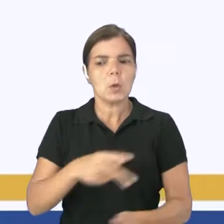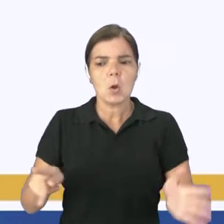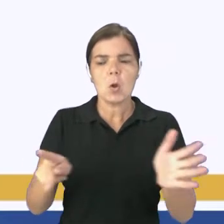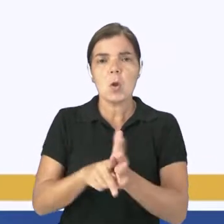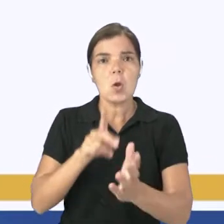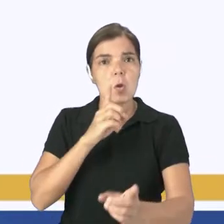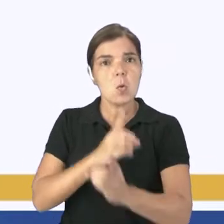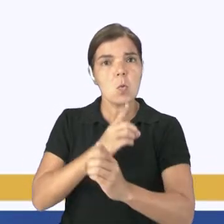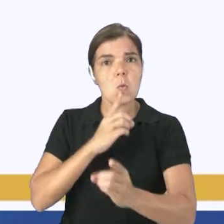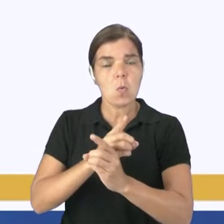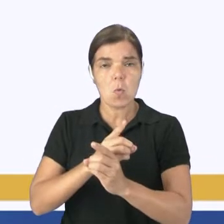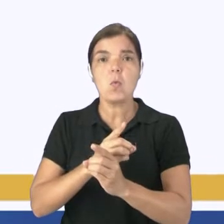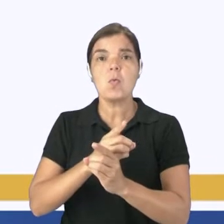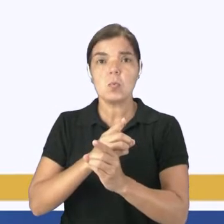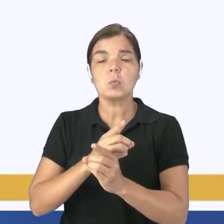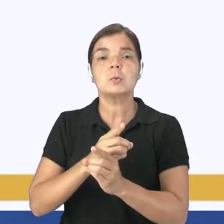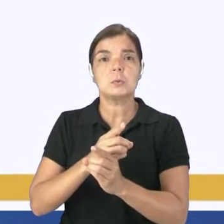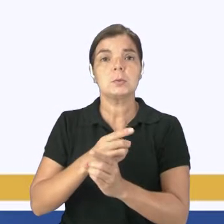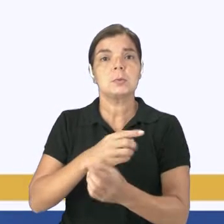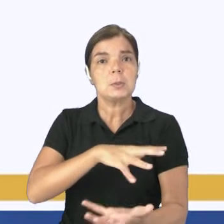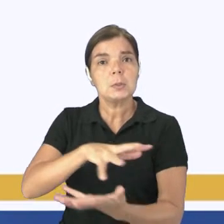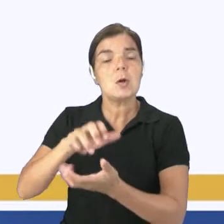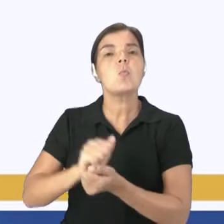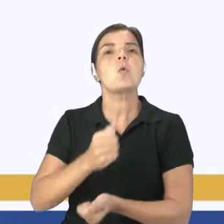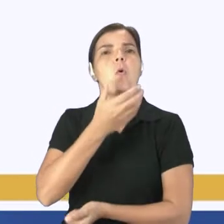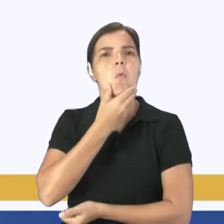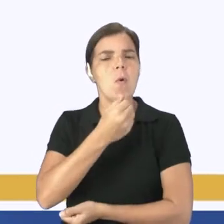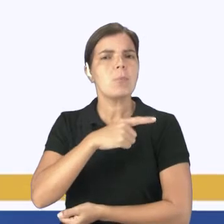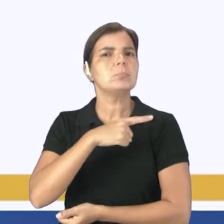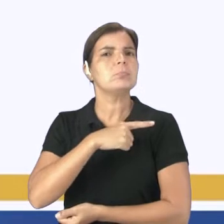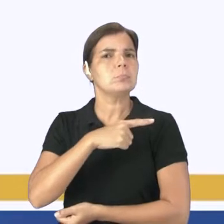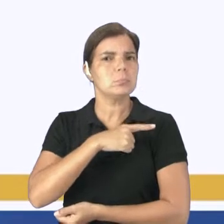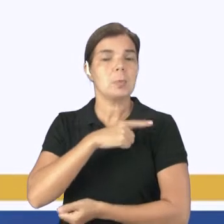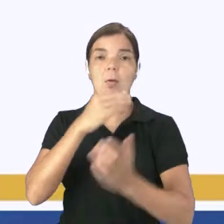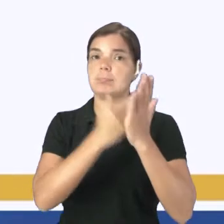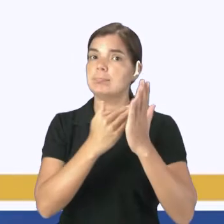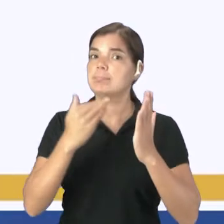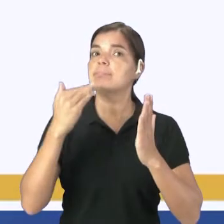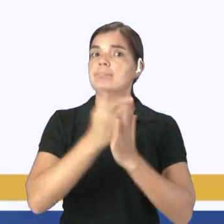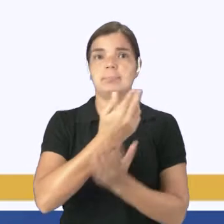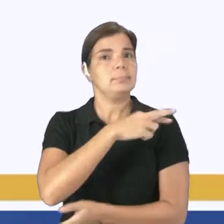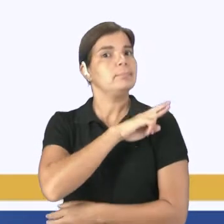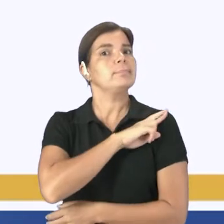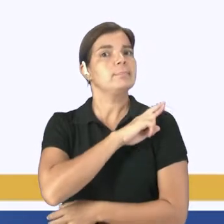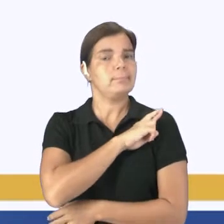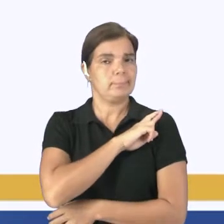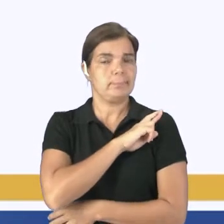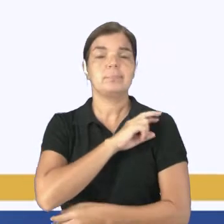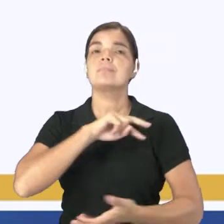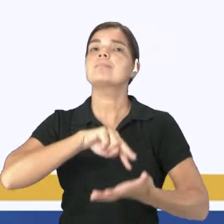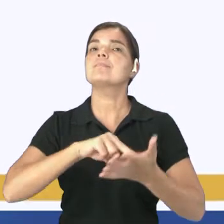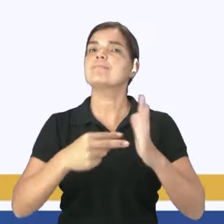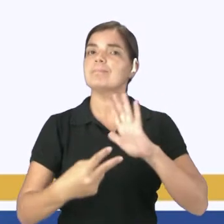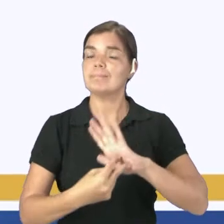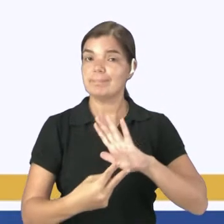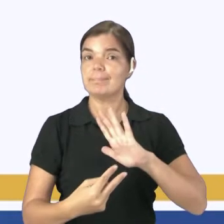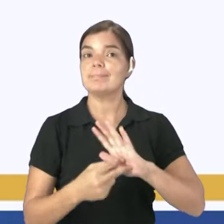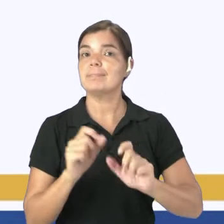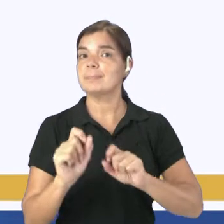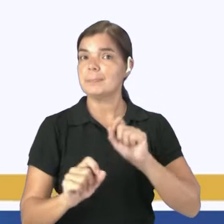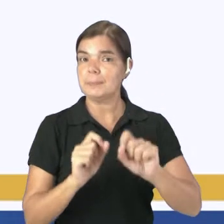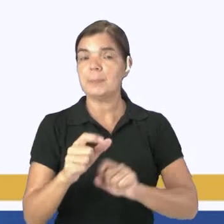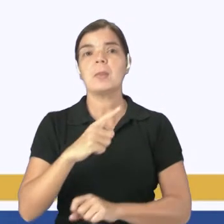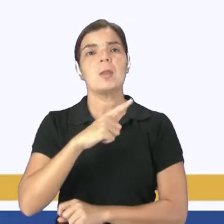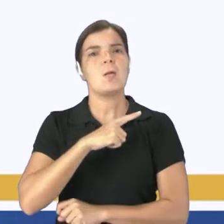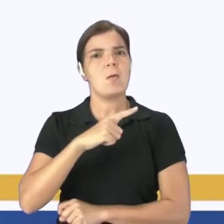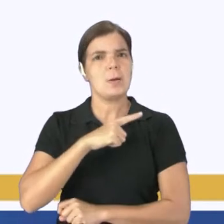seres vivos, o homem, ele é aquele que tem uma plasticidade maior. O que significa isso de plasticidade? Significa que é aquele que tem uma